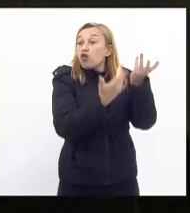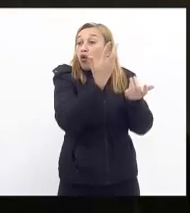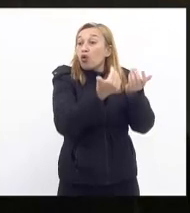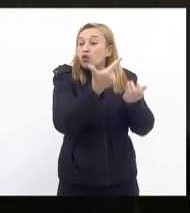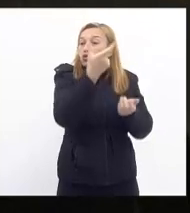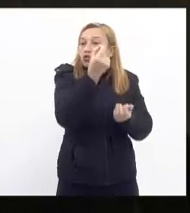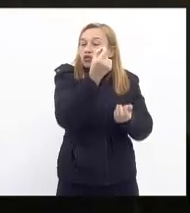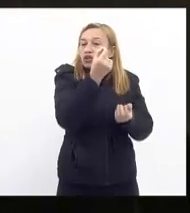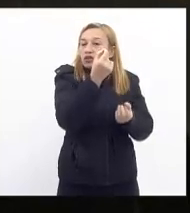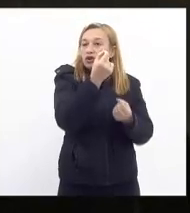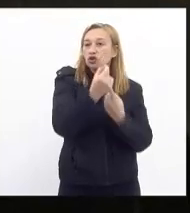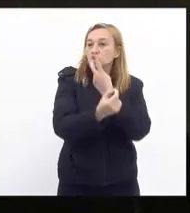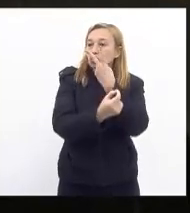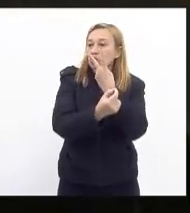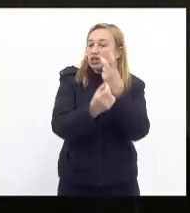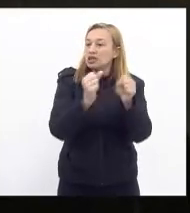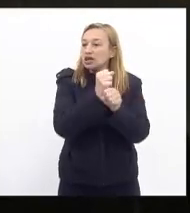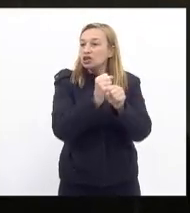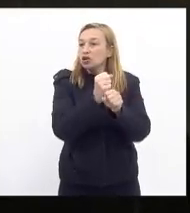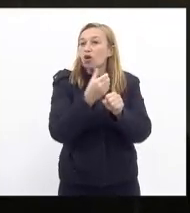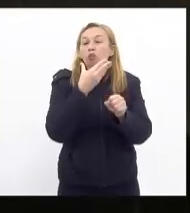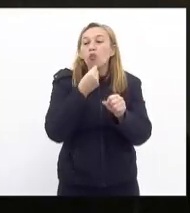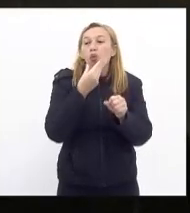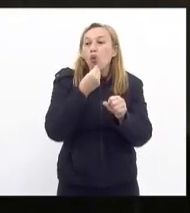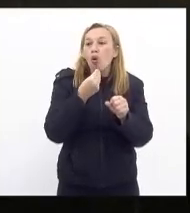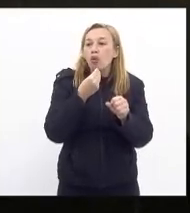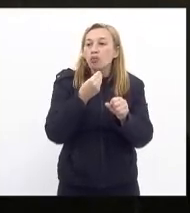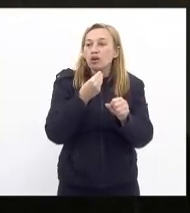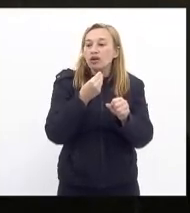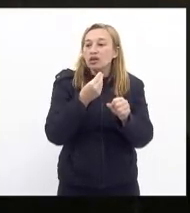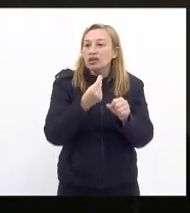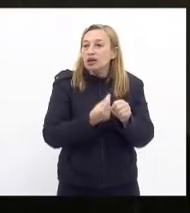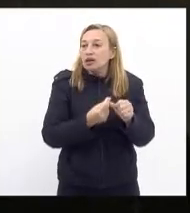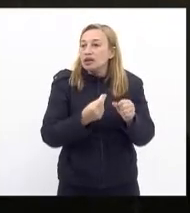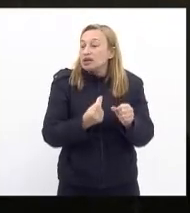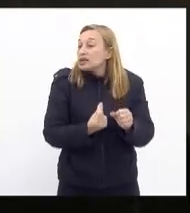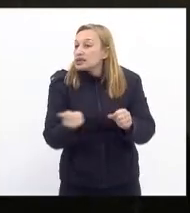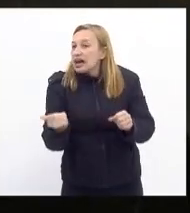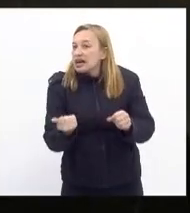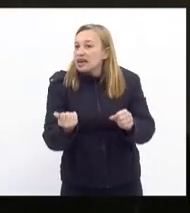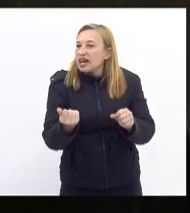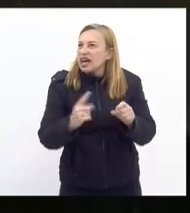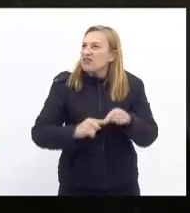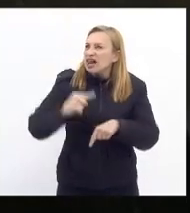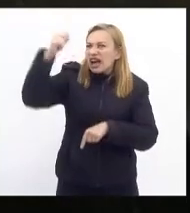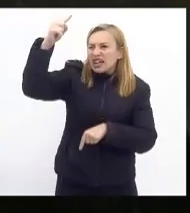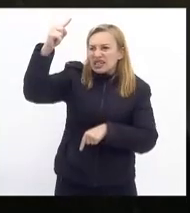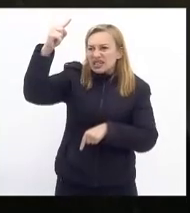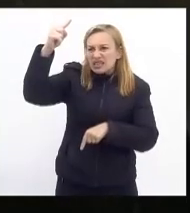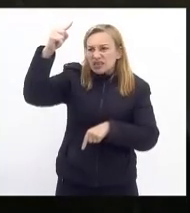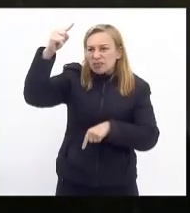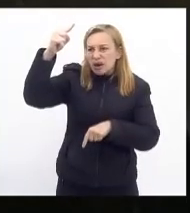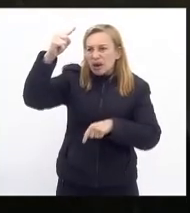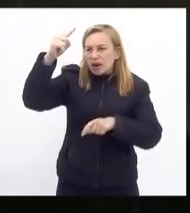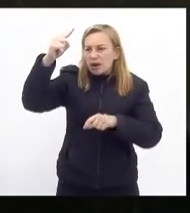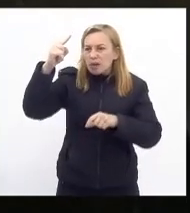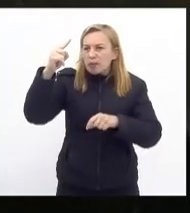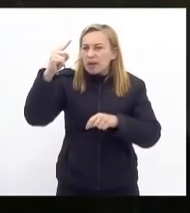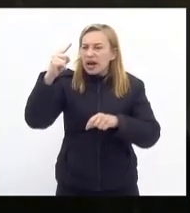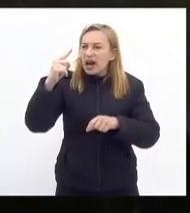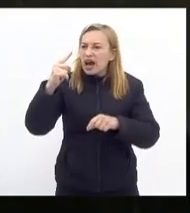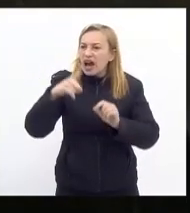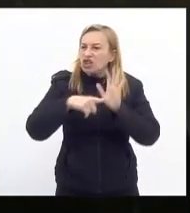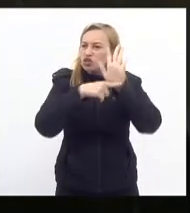faltando dois anos para o cara ir embora o cara vai subir vai lá em cima para poder defender alguém para poder apagar um